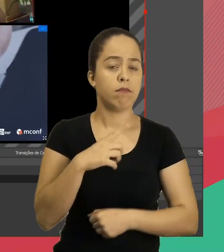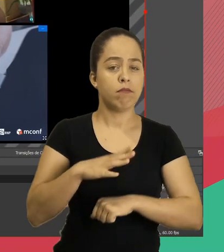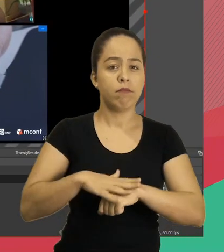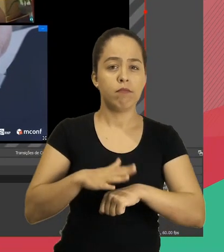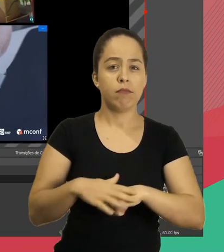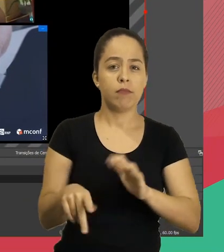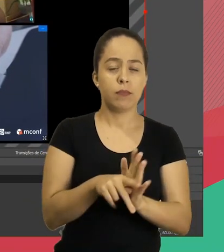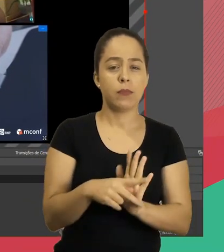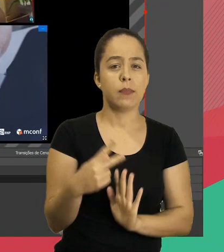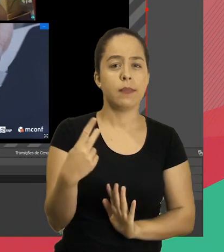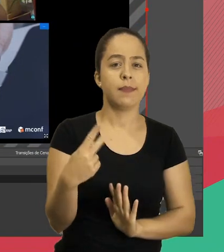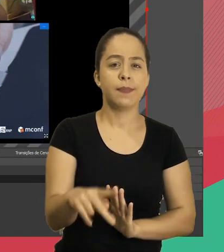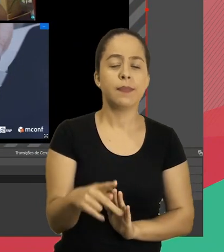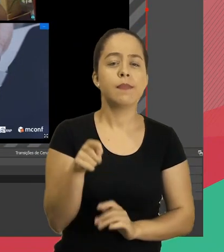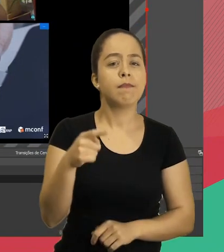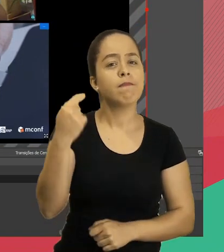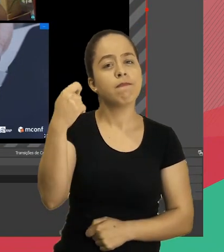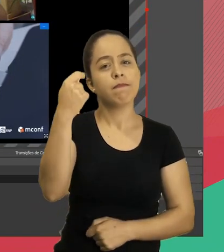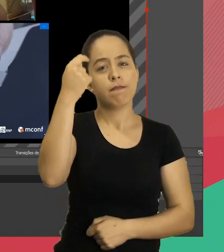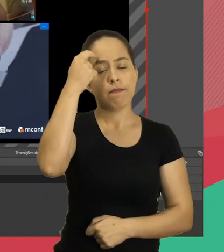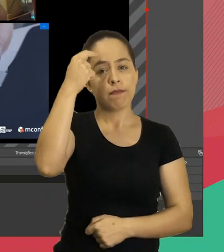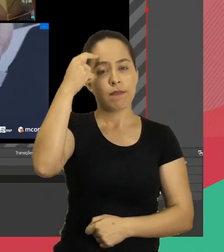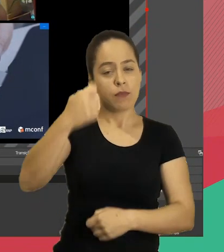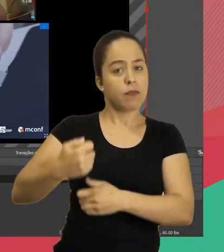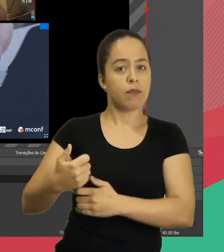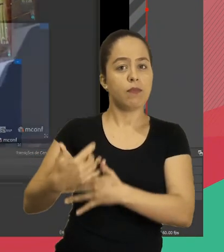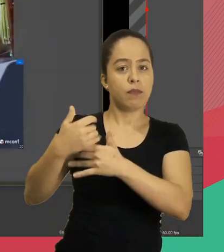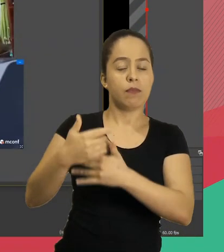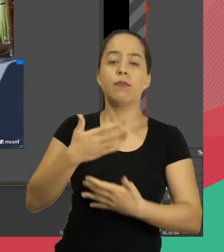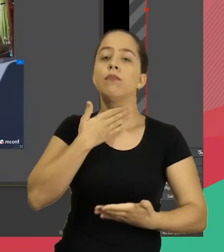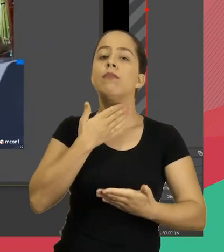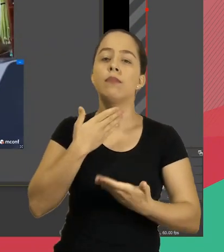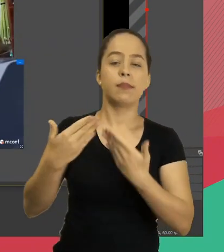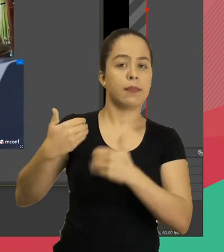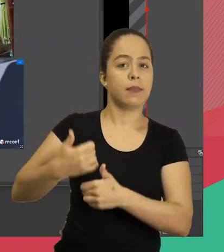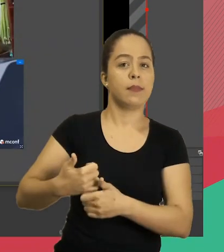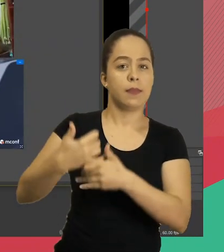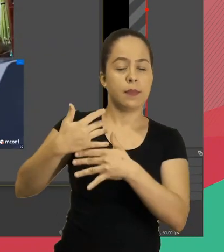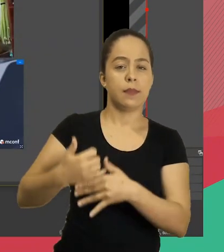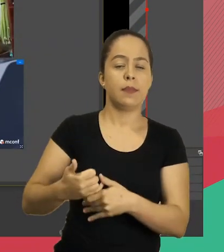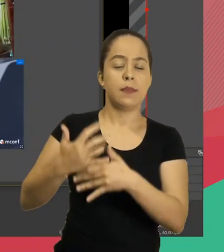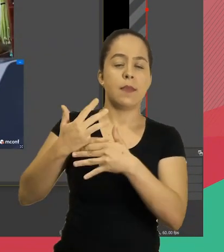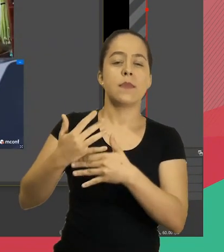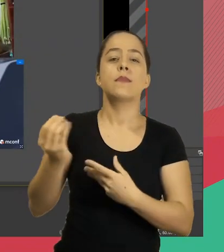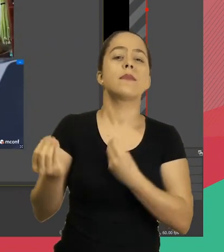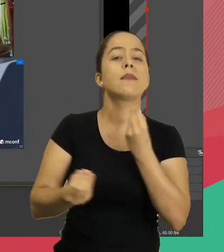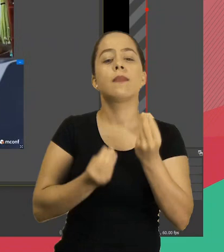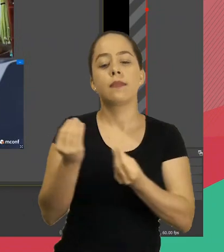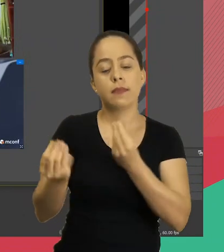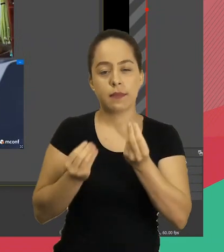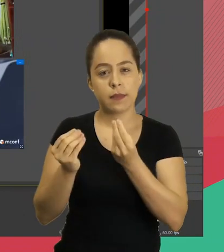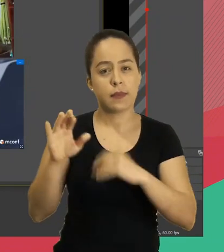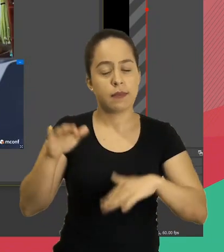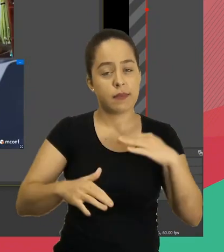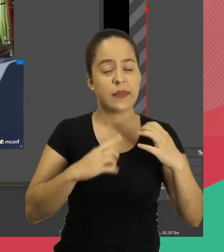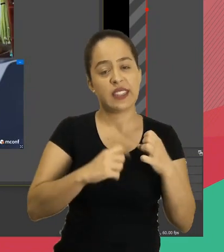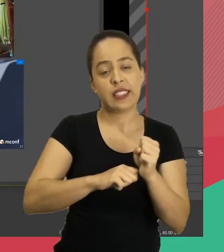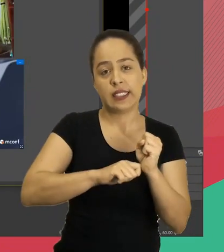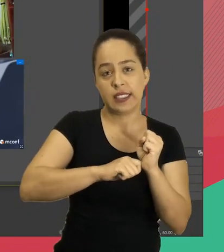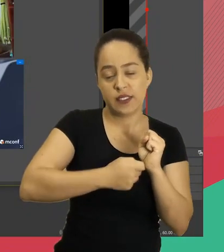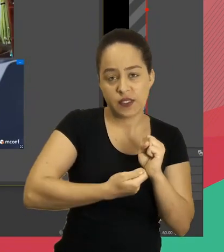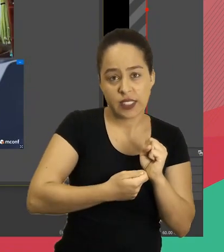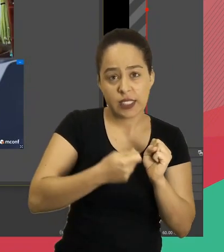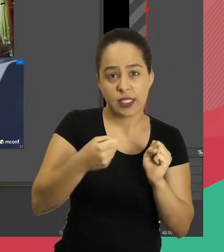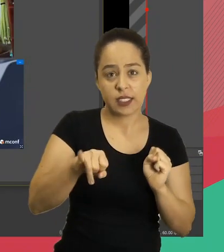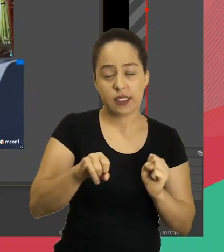É bom tentar enquadrar aqui. Outra coisa. Você deve rolar o chat até o final aqui. Senão ele fica